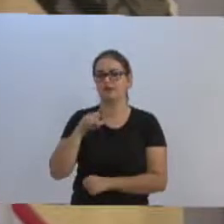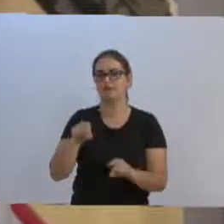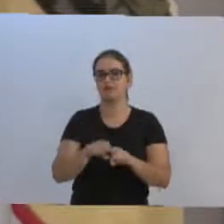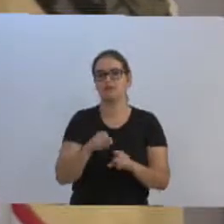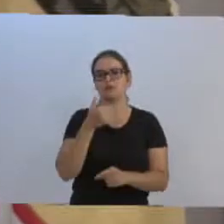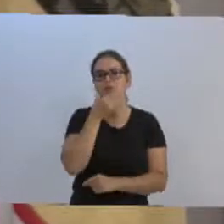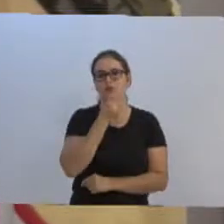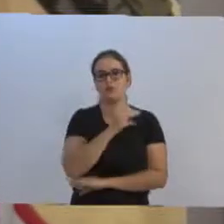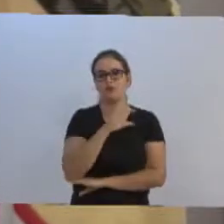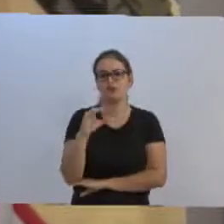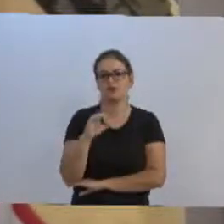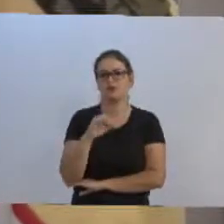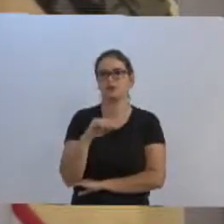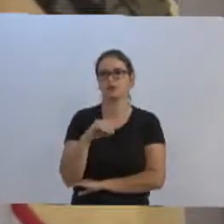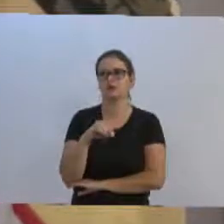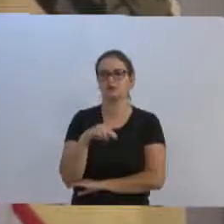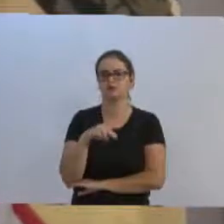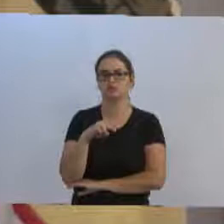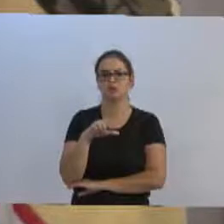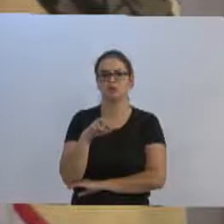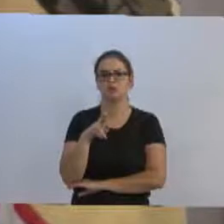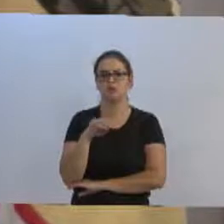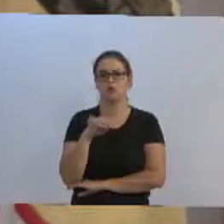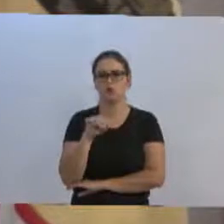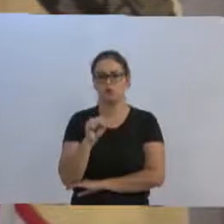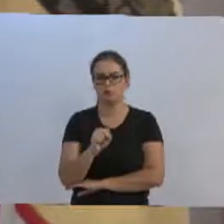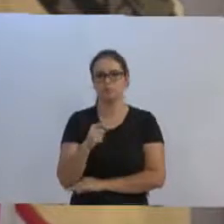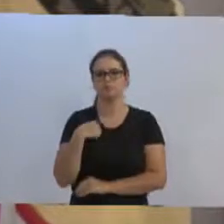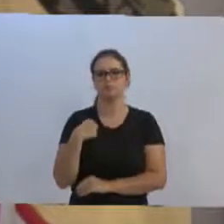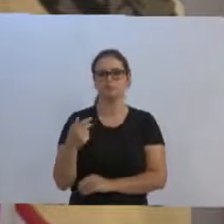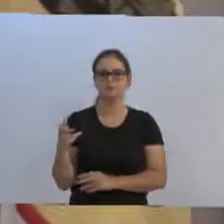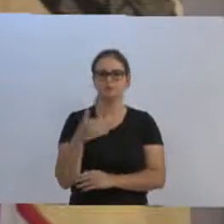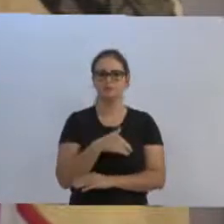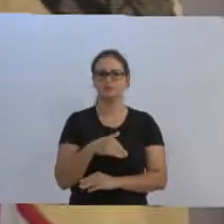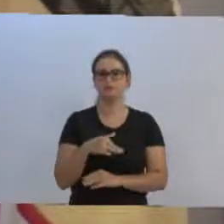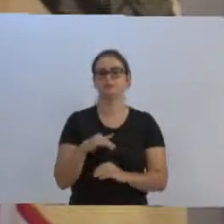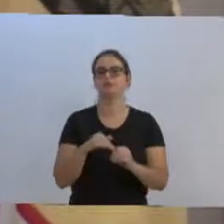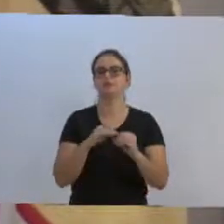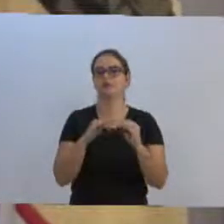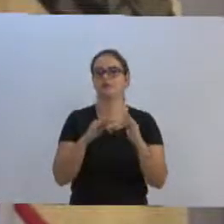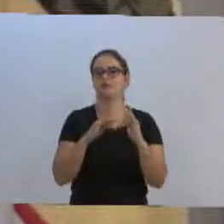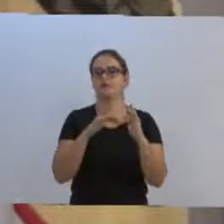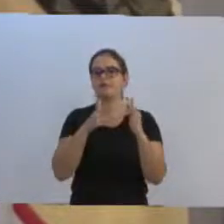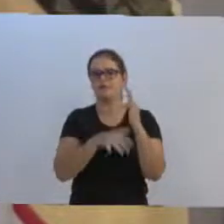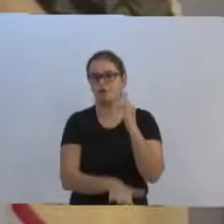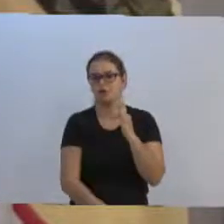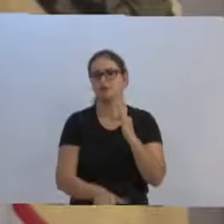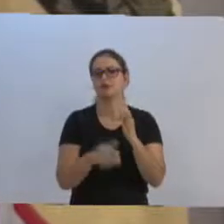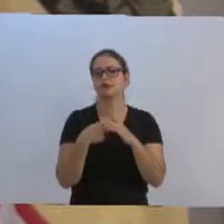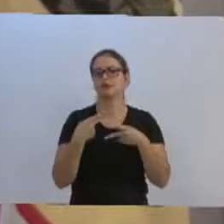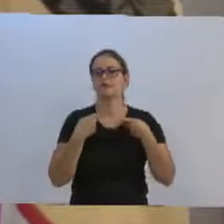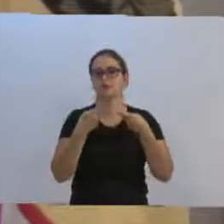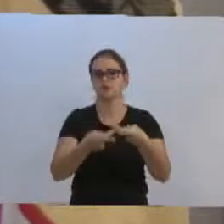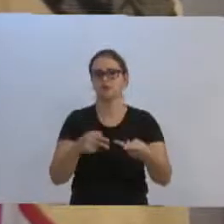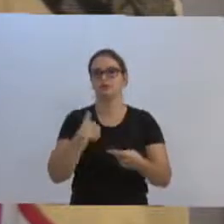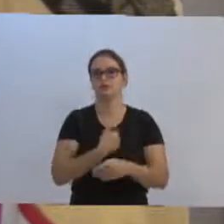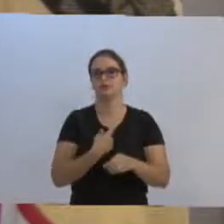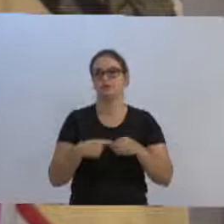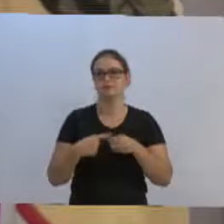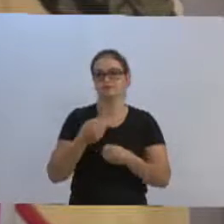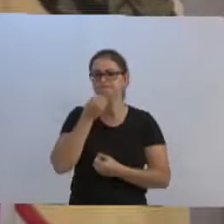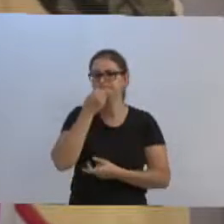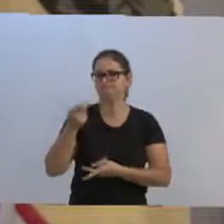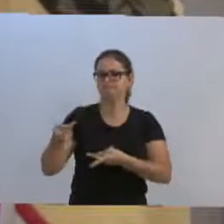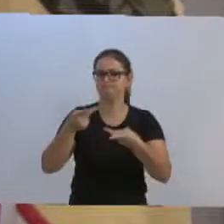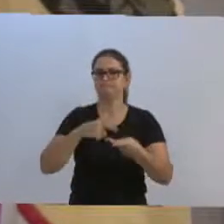Luiz Kozeniesk, que vem lá de Foz do Iguaçu e está visitando a nossa cidade. Seja bem-vindo,